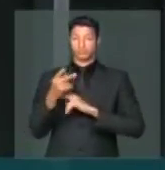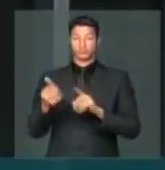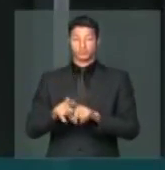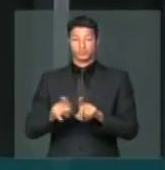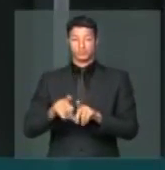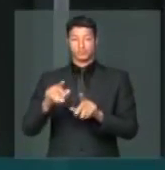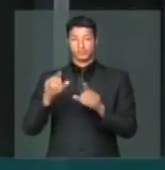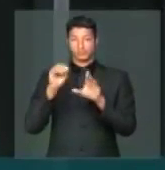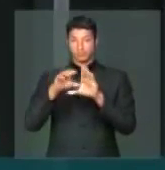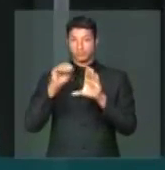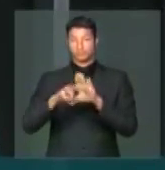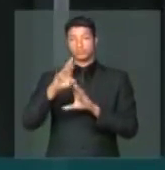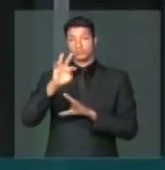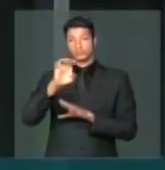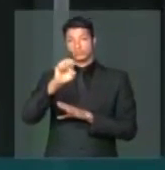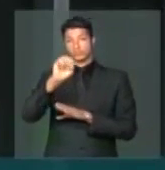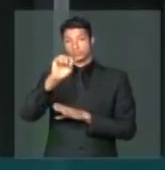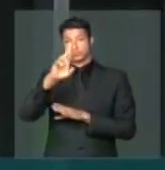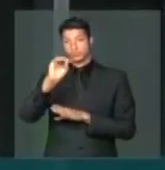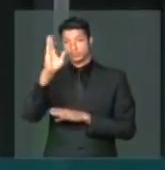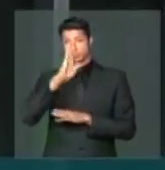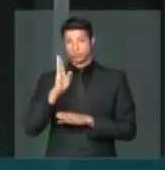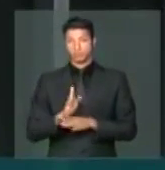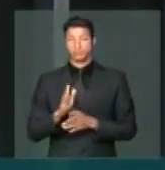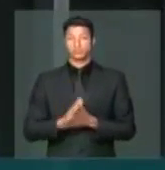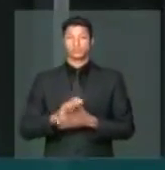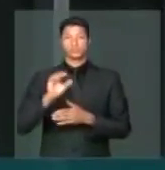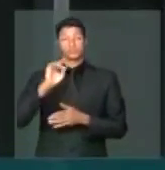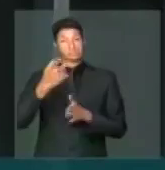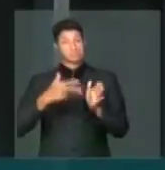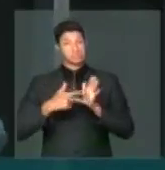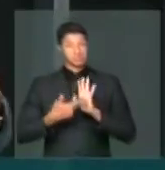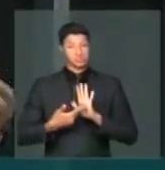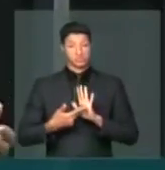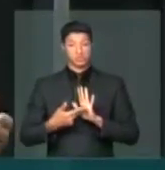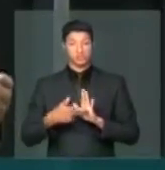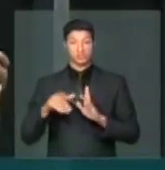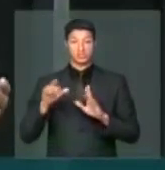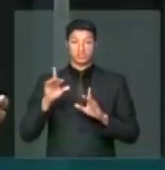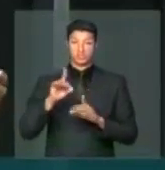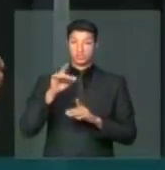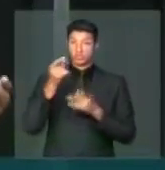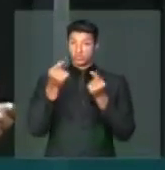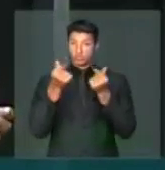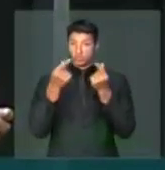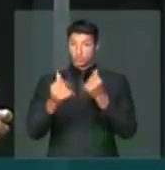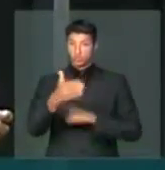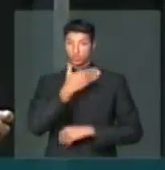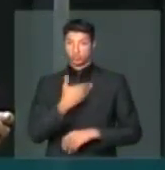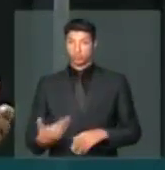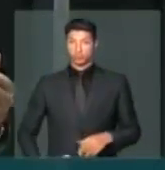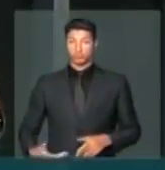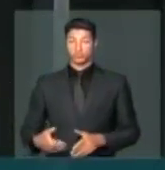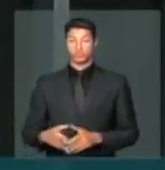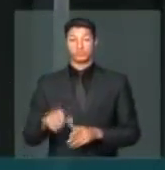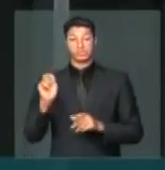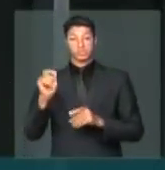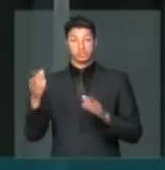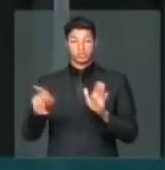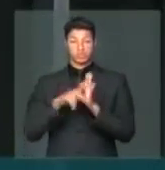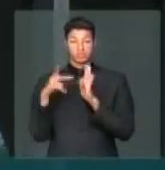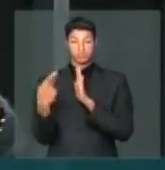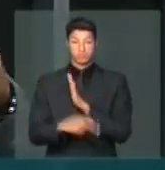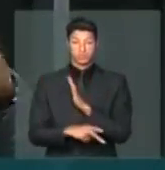recursos do Tesouro Nacional, ou seja, de dinheiro público, que